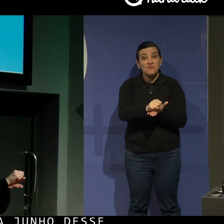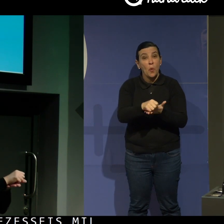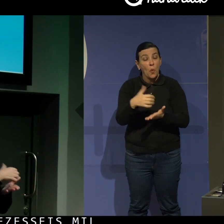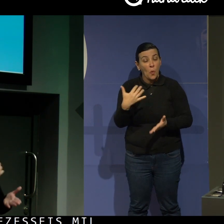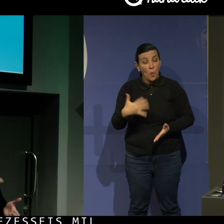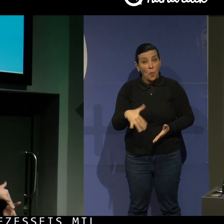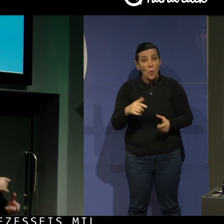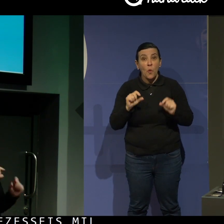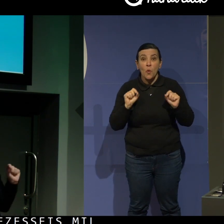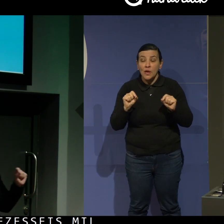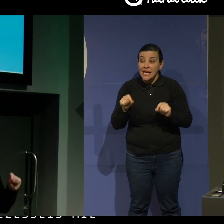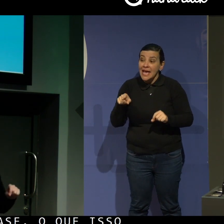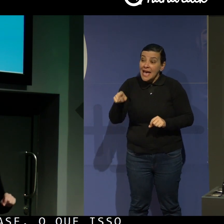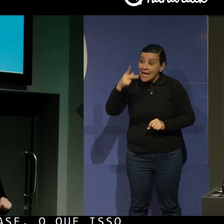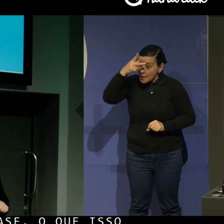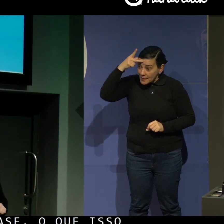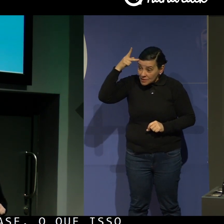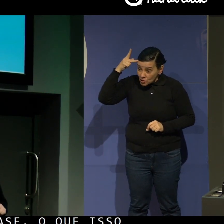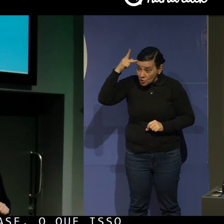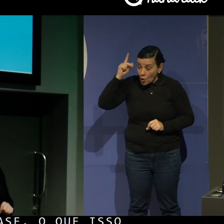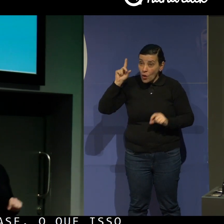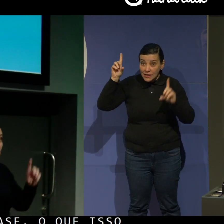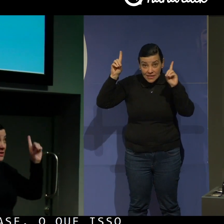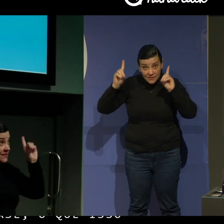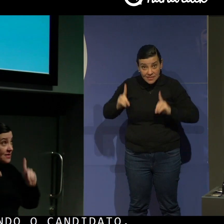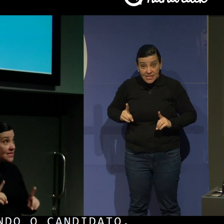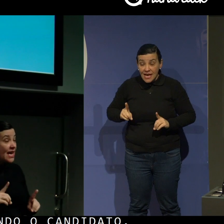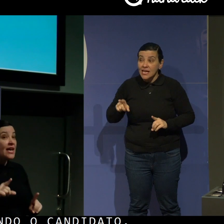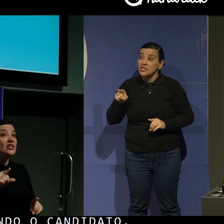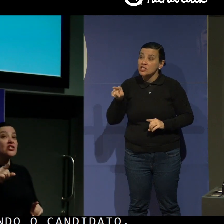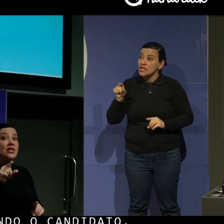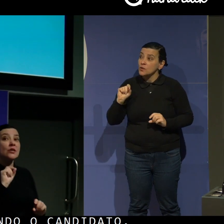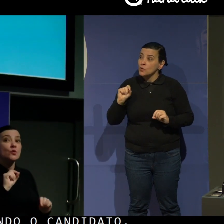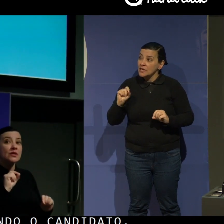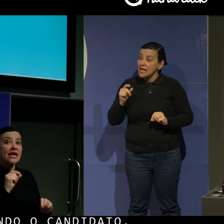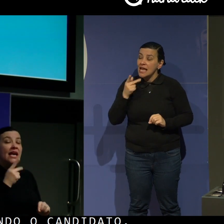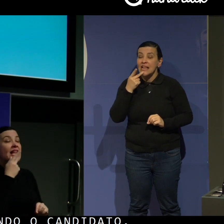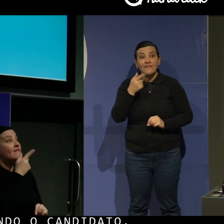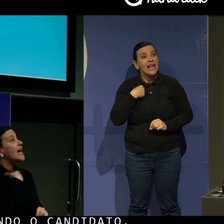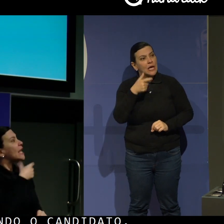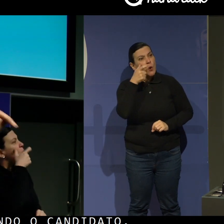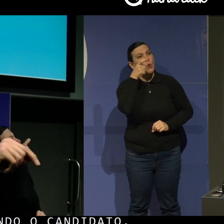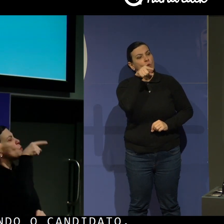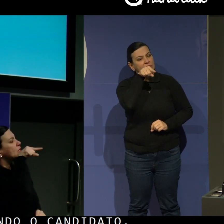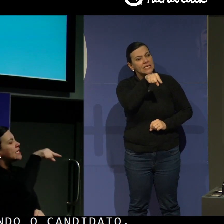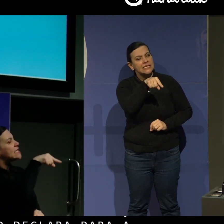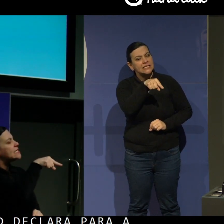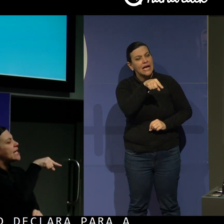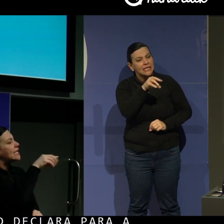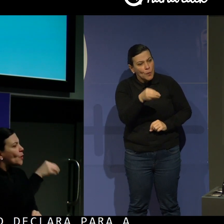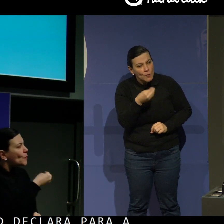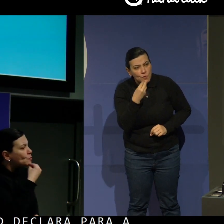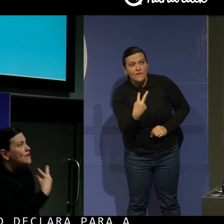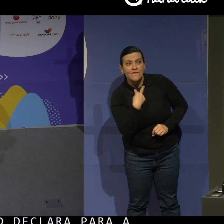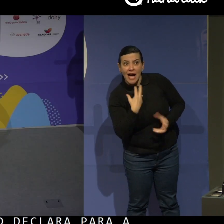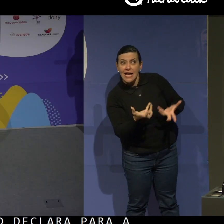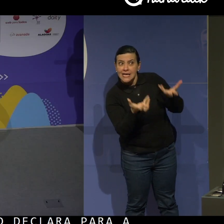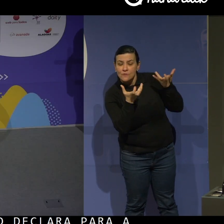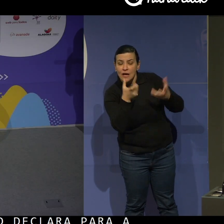candidato ou usuário PCD, ele declara para a empresa que eu estou interessado nesta oportunidade que você está me dando.